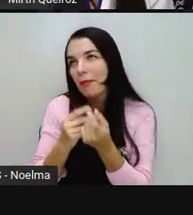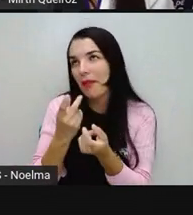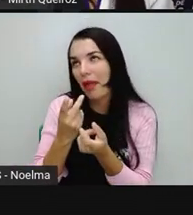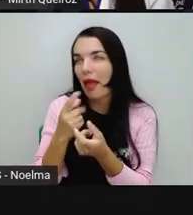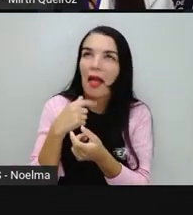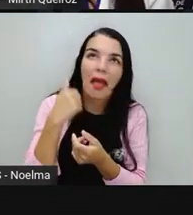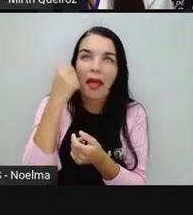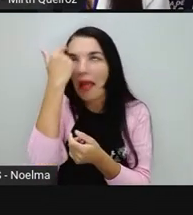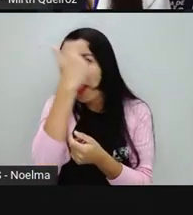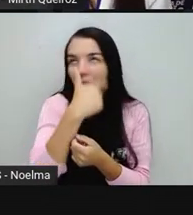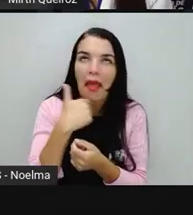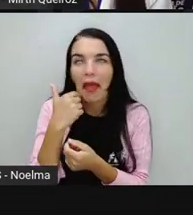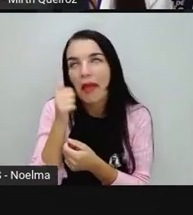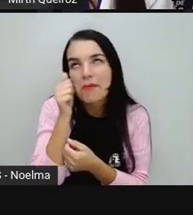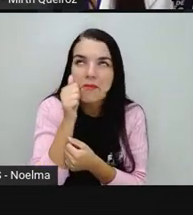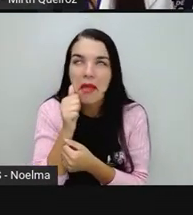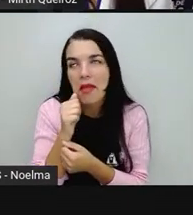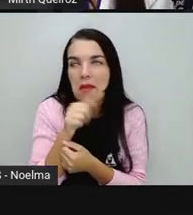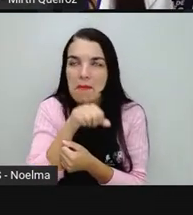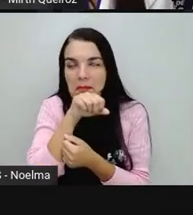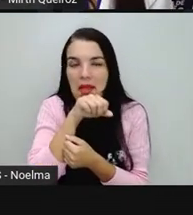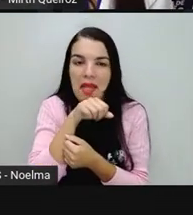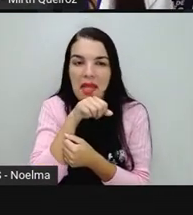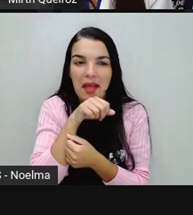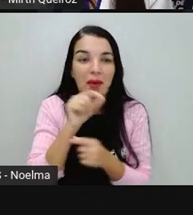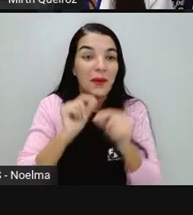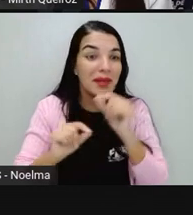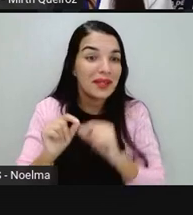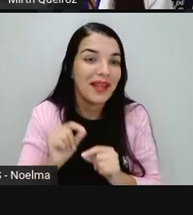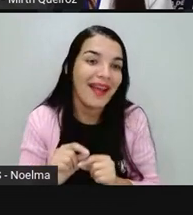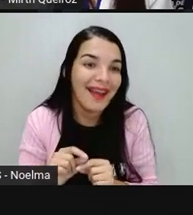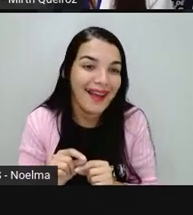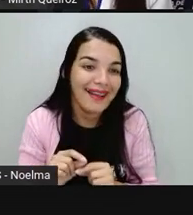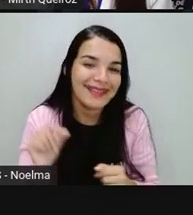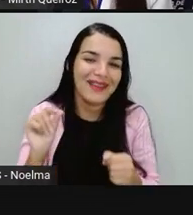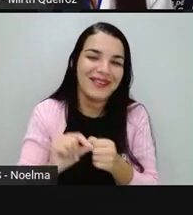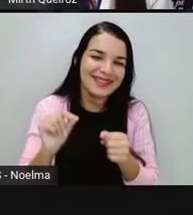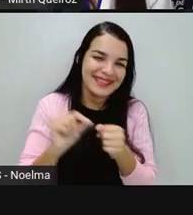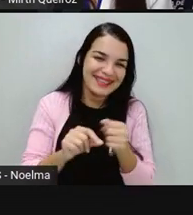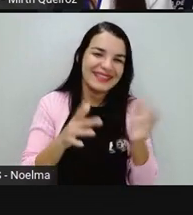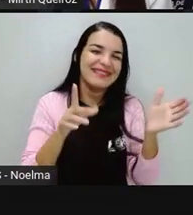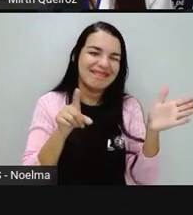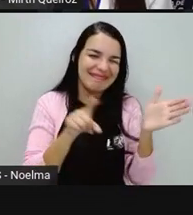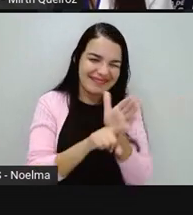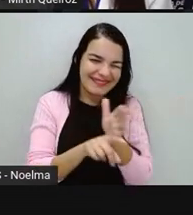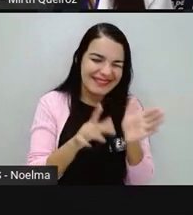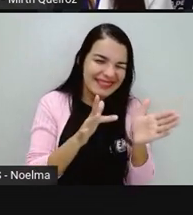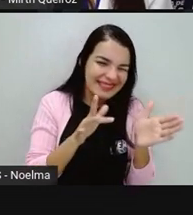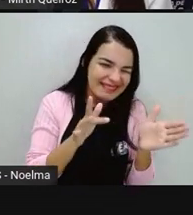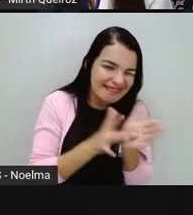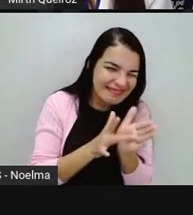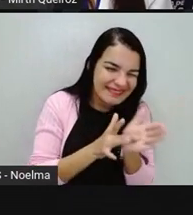miridinho e quimio. Ele está ironizando aí, neste caso, a mãe dele.